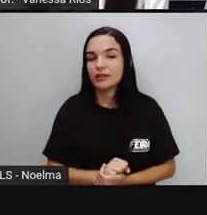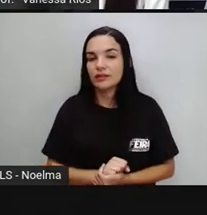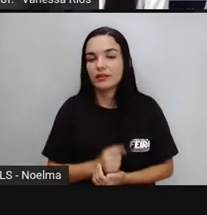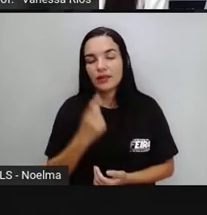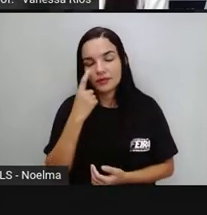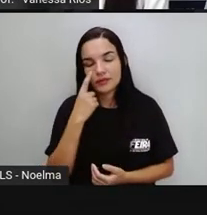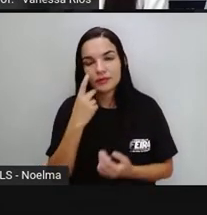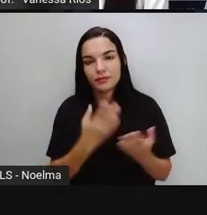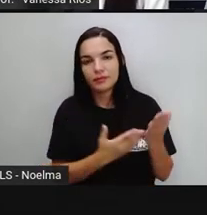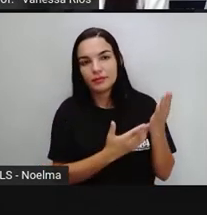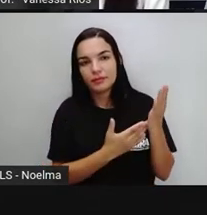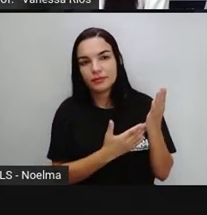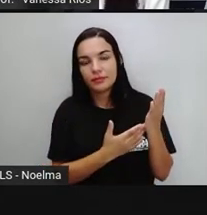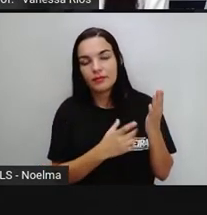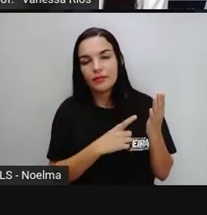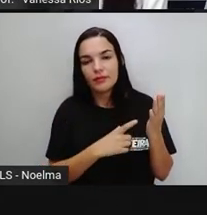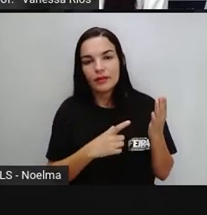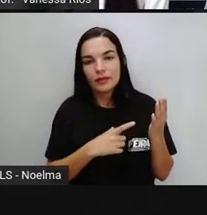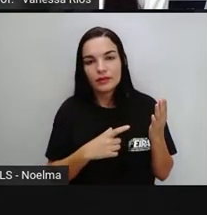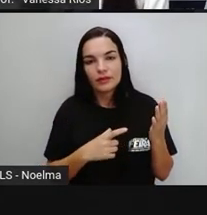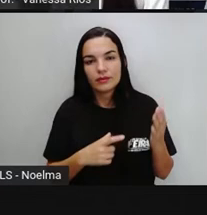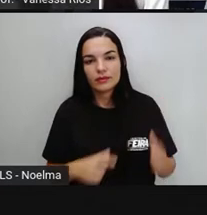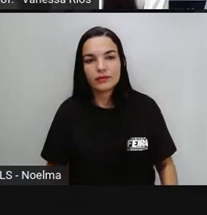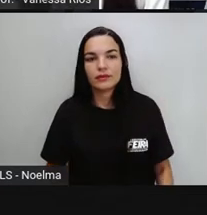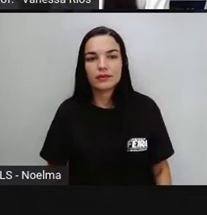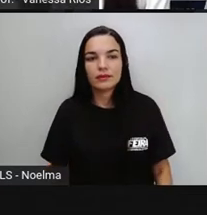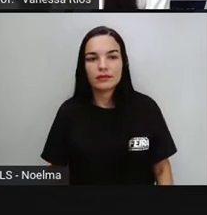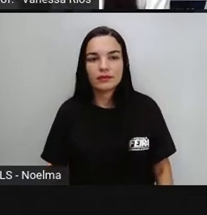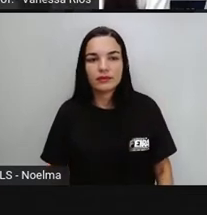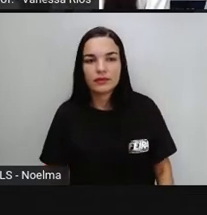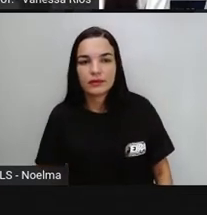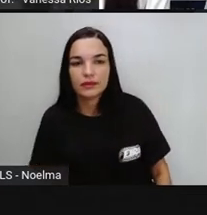observar, né? Entre essas construções, aí,